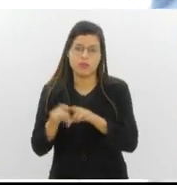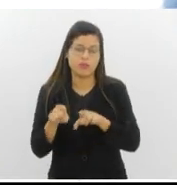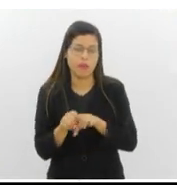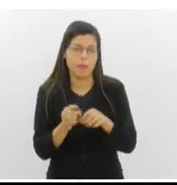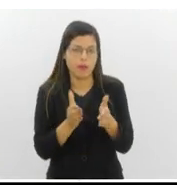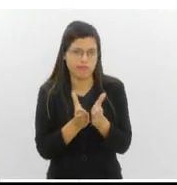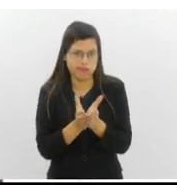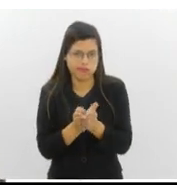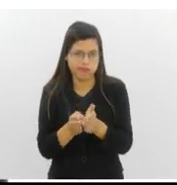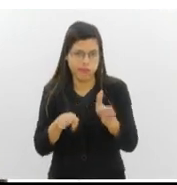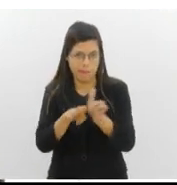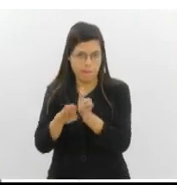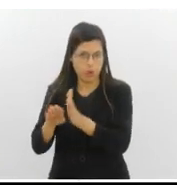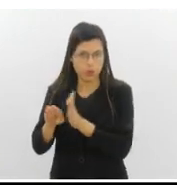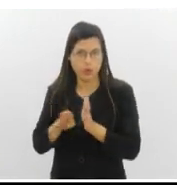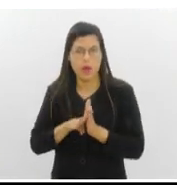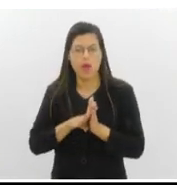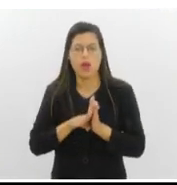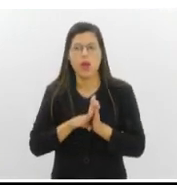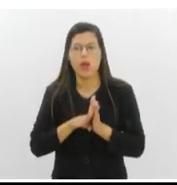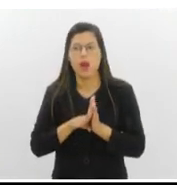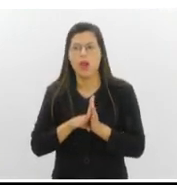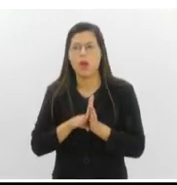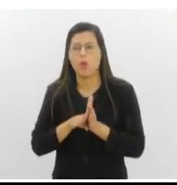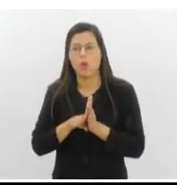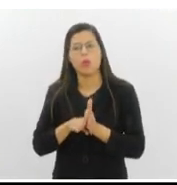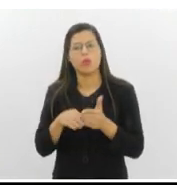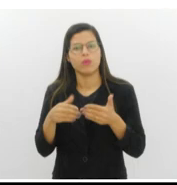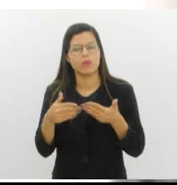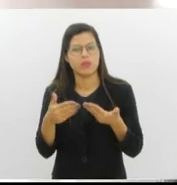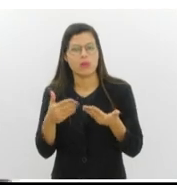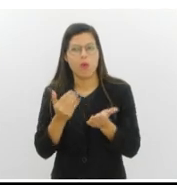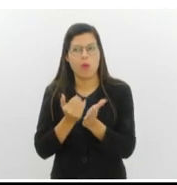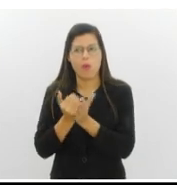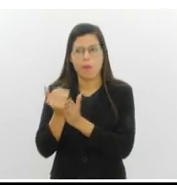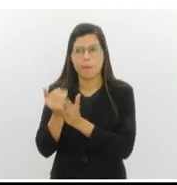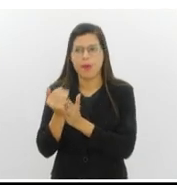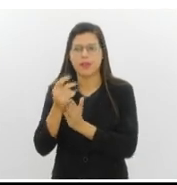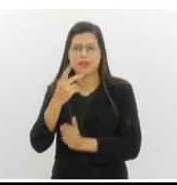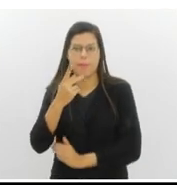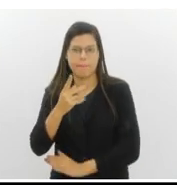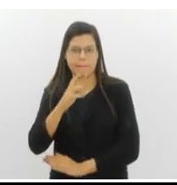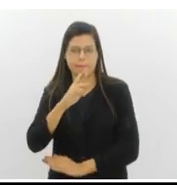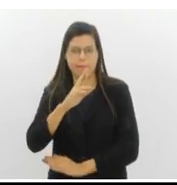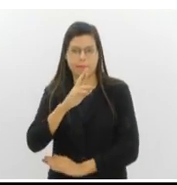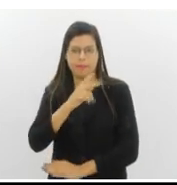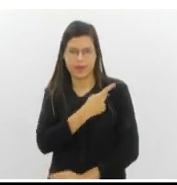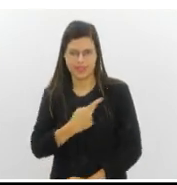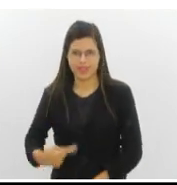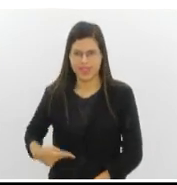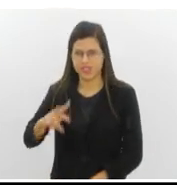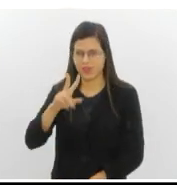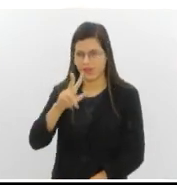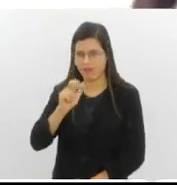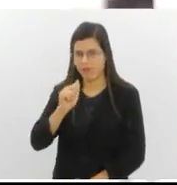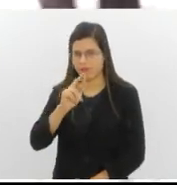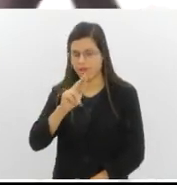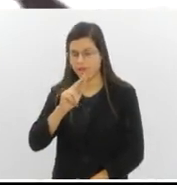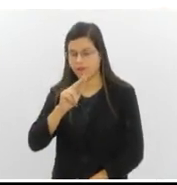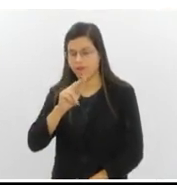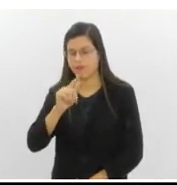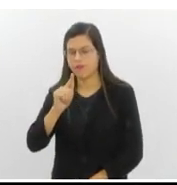Quando se abre, se rasga a cidade, abrindo a Presidente Vargas, se põe abaixo todo o casario